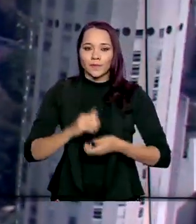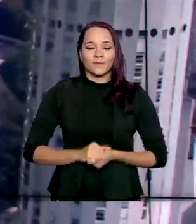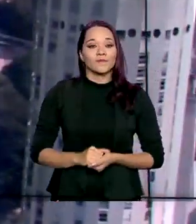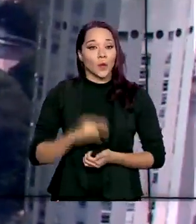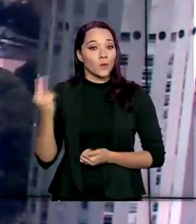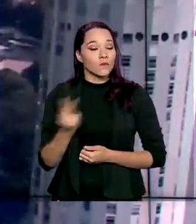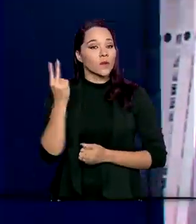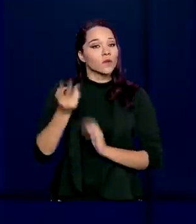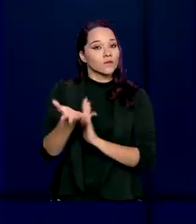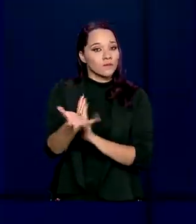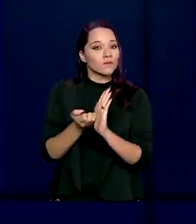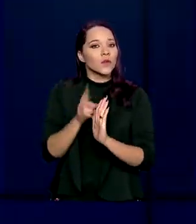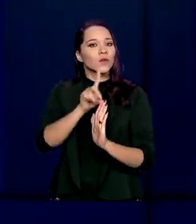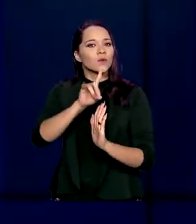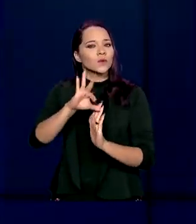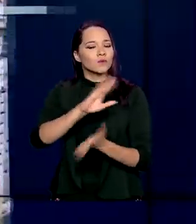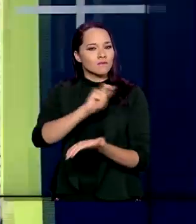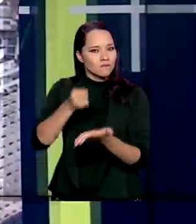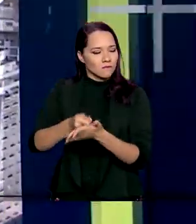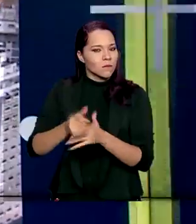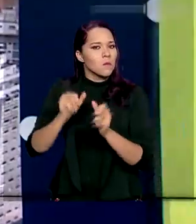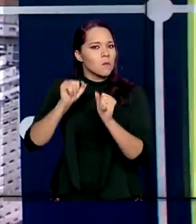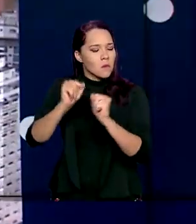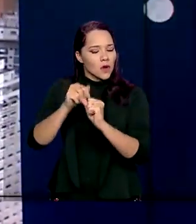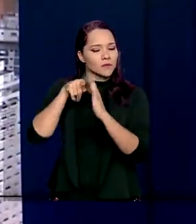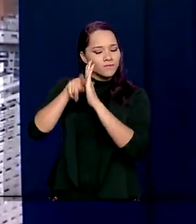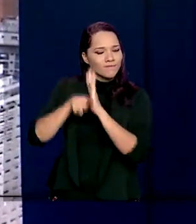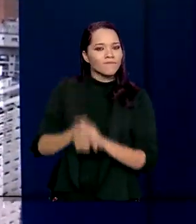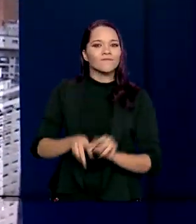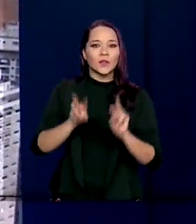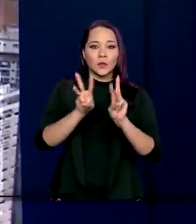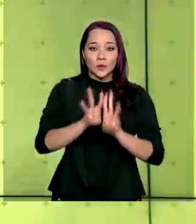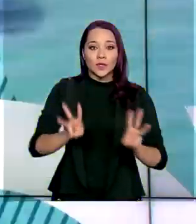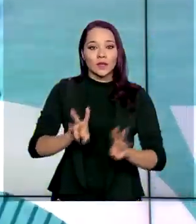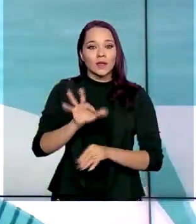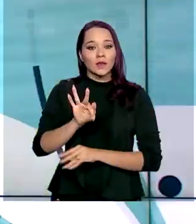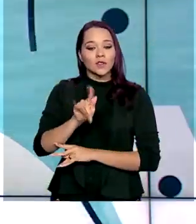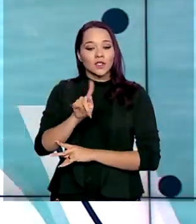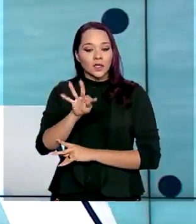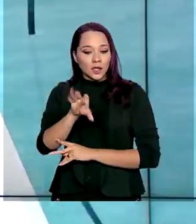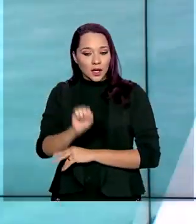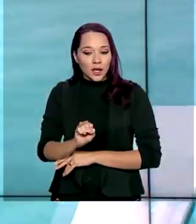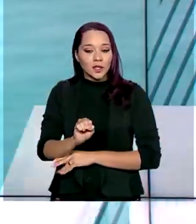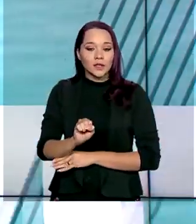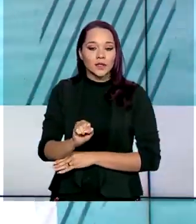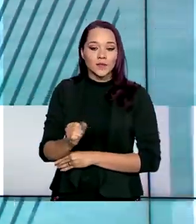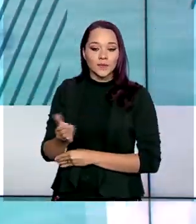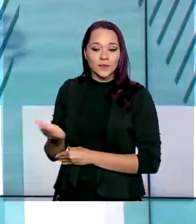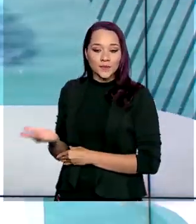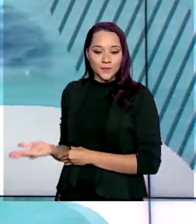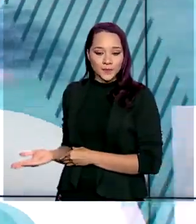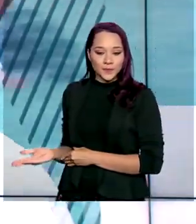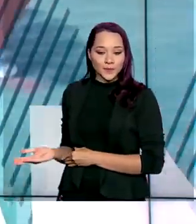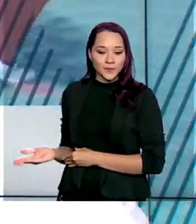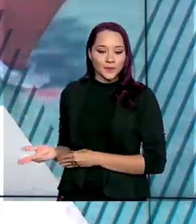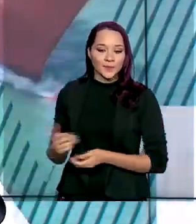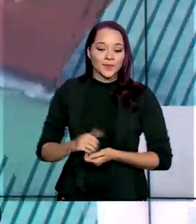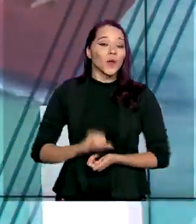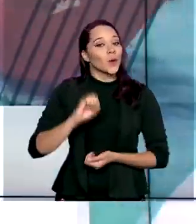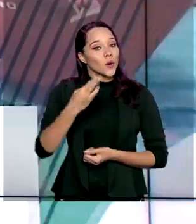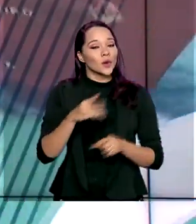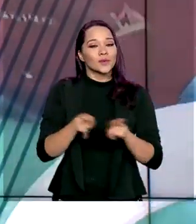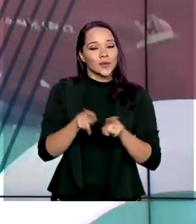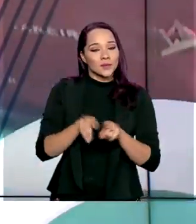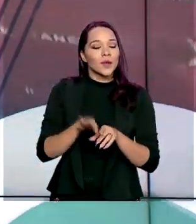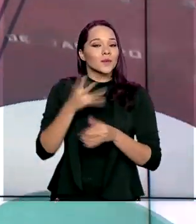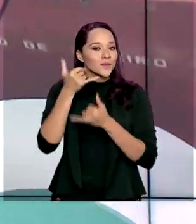valor do saque e a data de pagamento podem ser consultados no site fgts.caixa.gov.br ou pelo